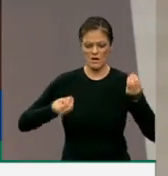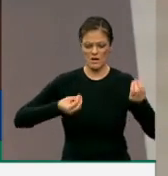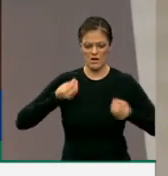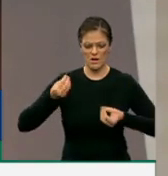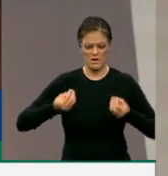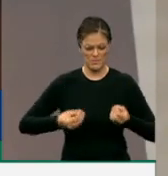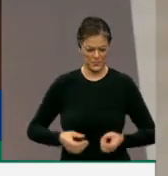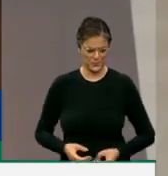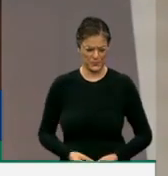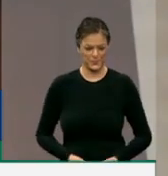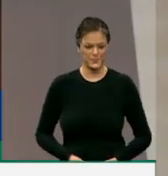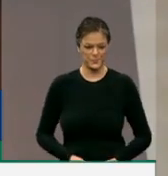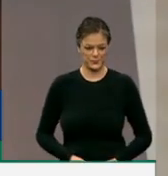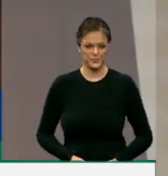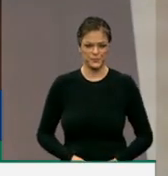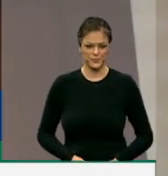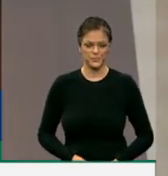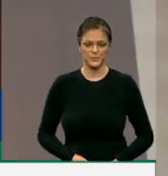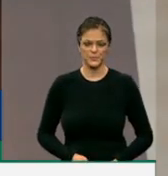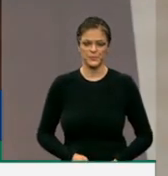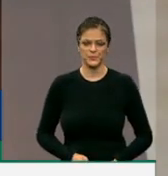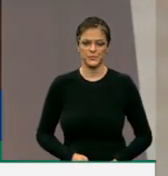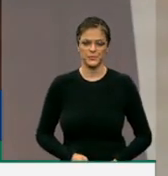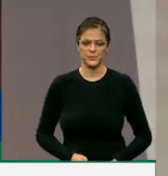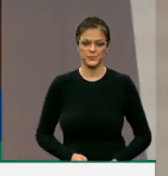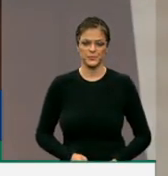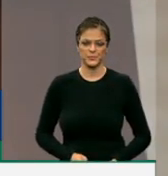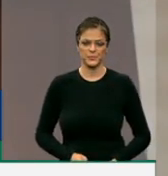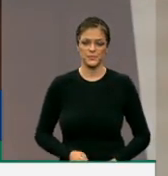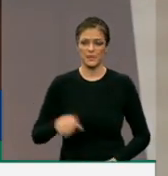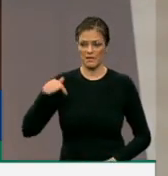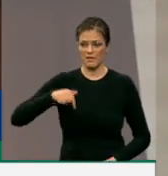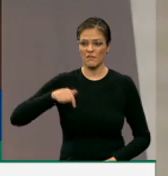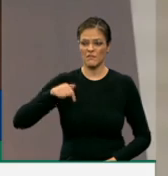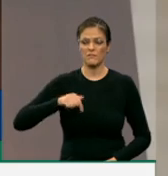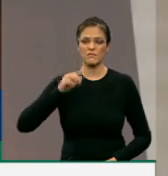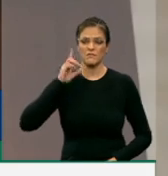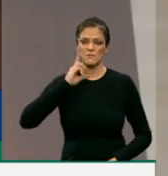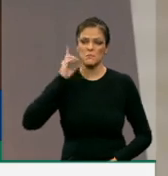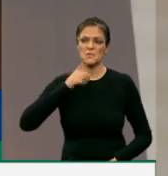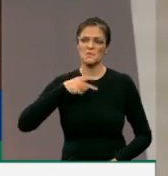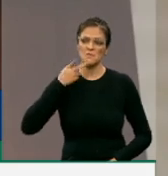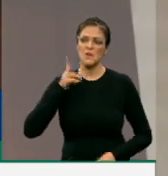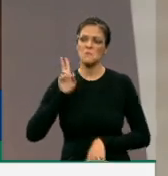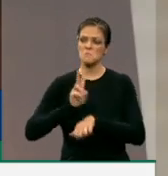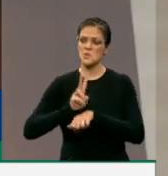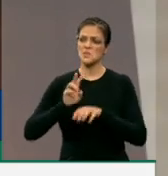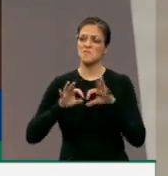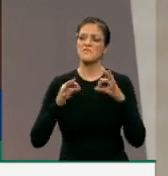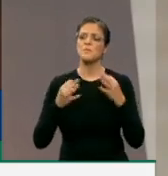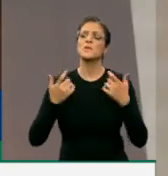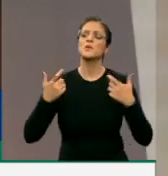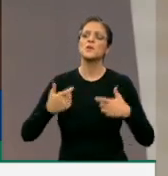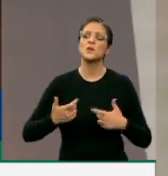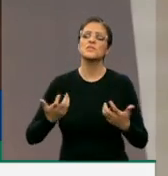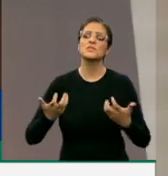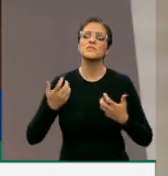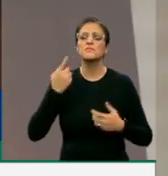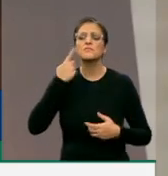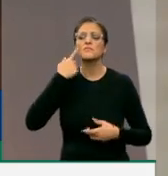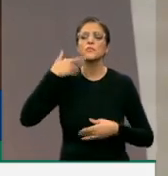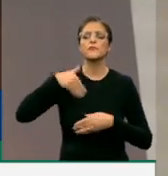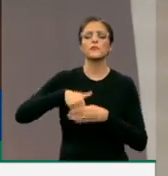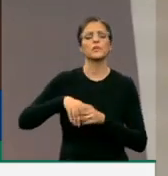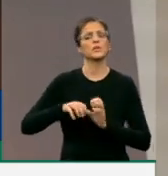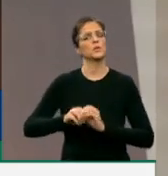famílias, como tantos aqui falam, tem que votar favorável ao relatório do FUNDED. Esse relatório está garantindo que esse fundo seja